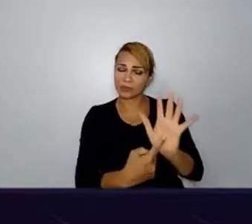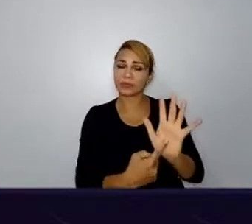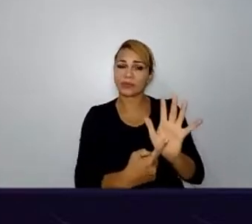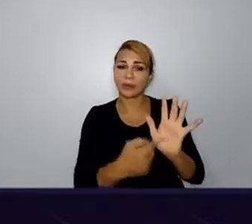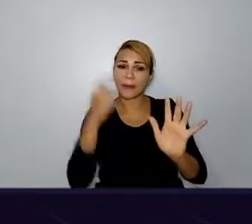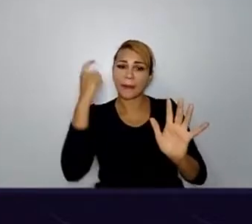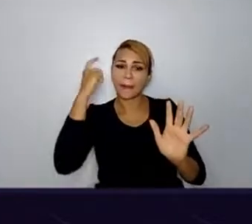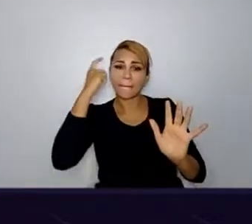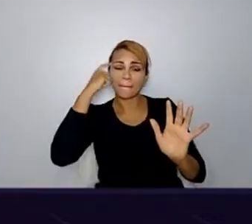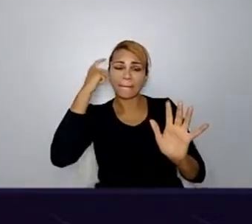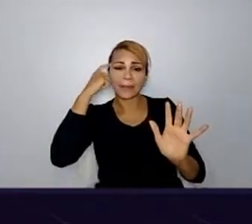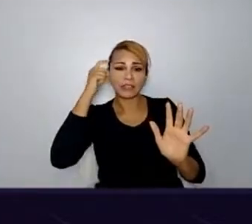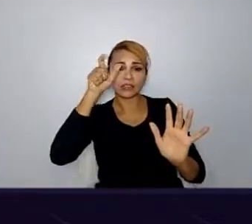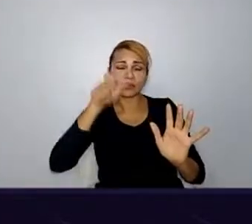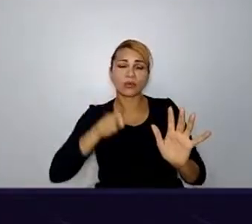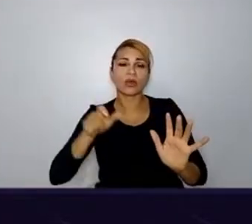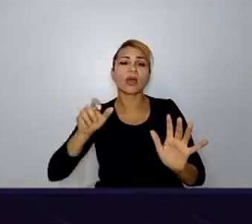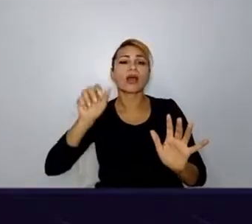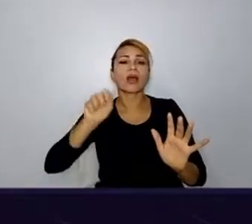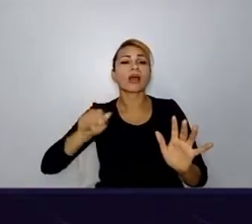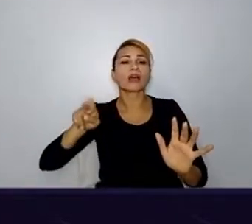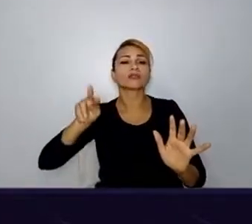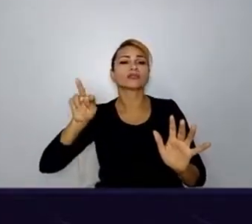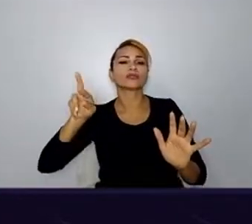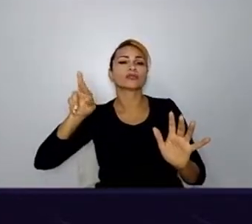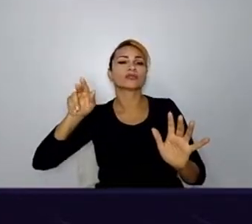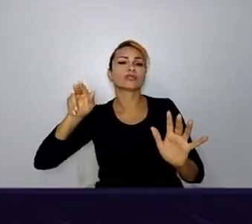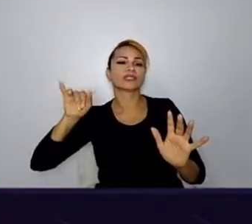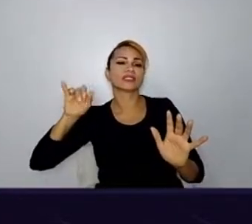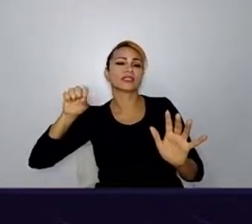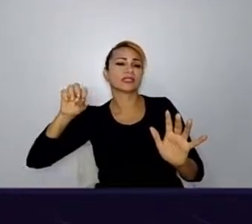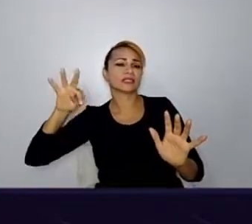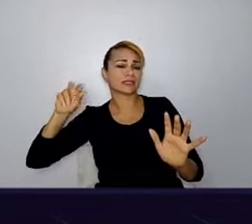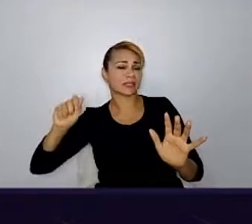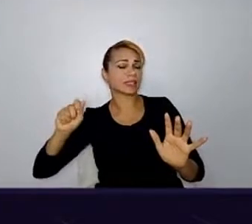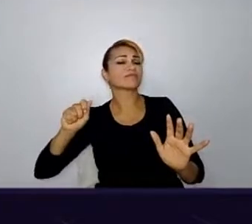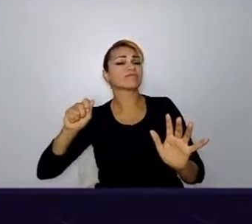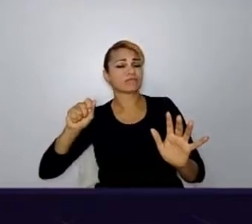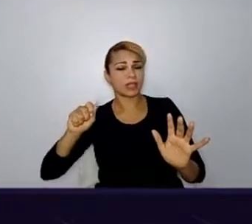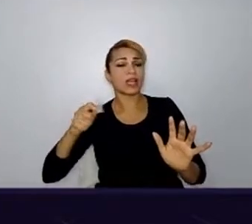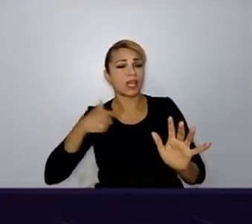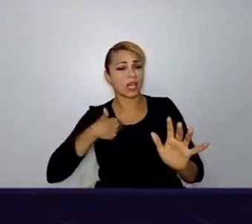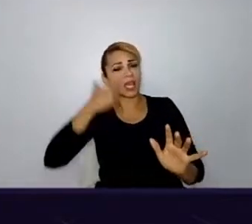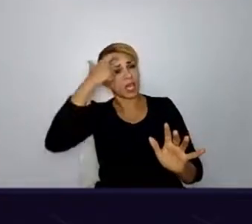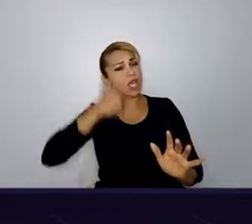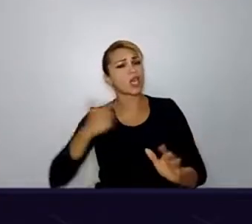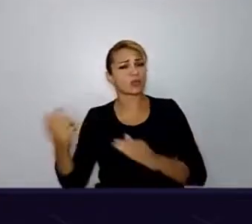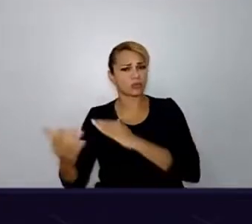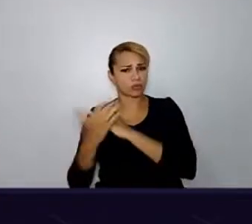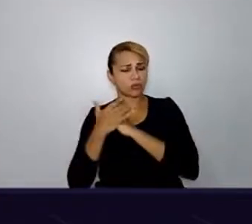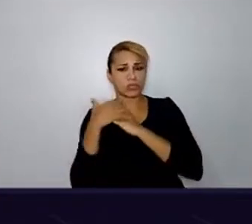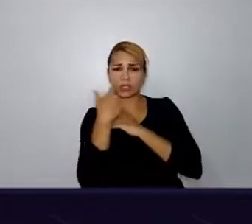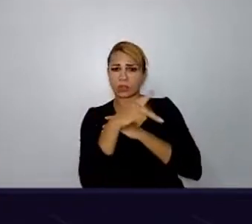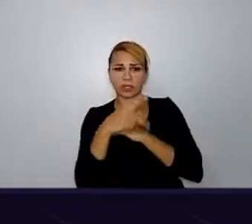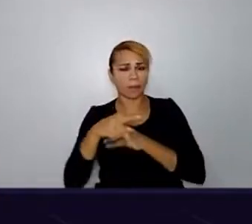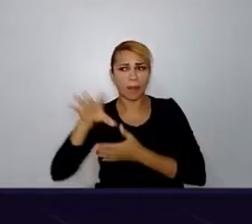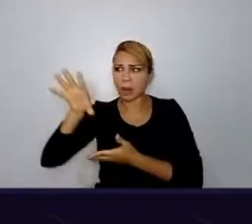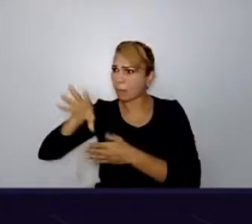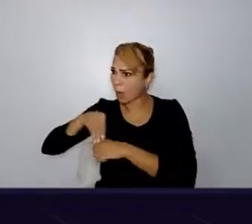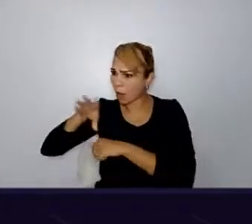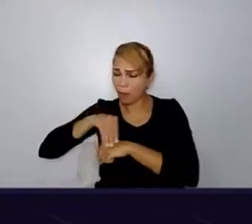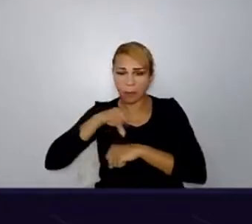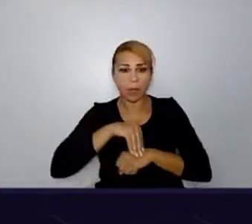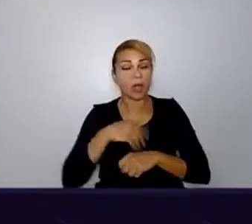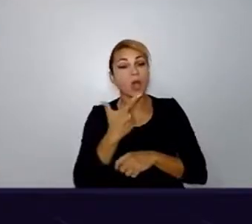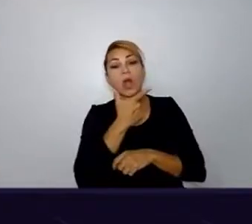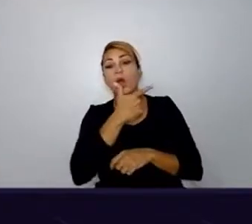sou uma pessoa que sou muito beneficiado pelo seu trabalho, né? Na condição que eu estou ali na Openology. Eu estava brincando ontem com a Fernanda, que é